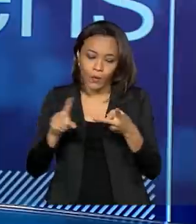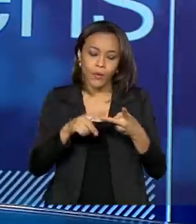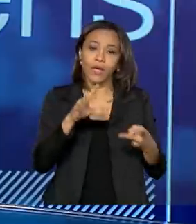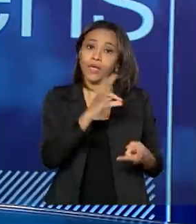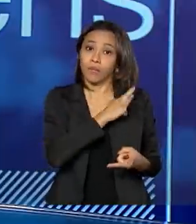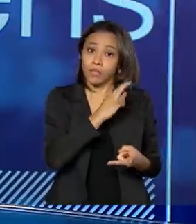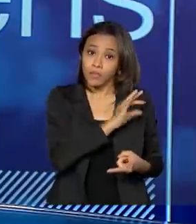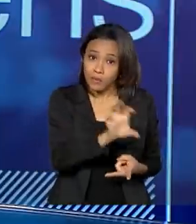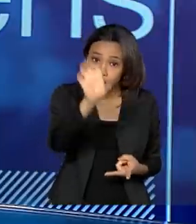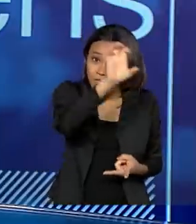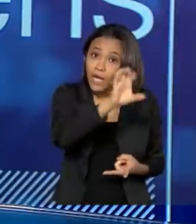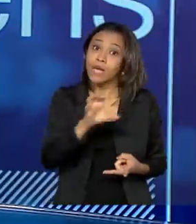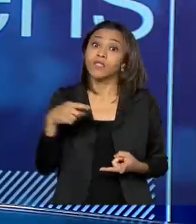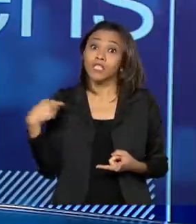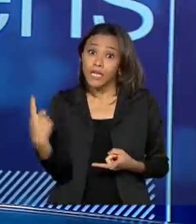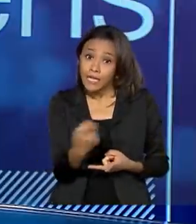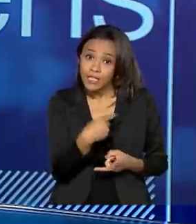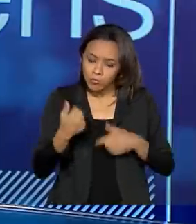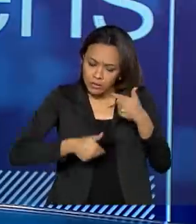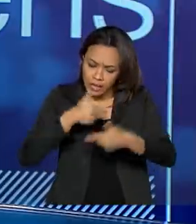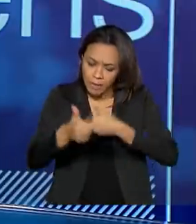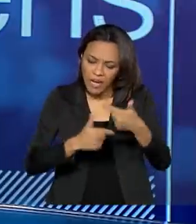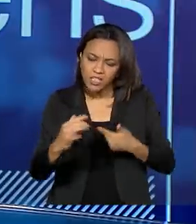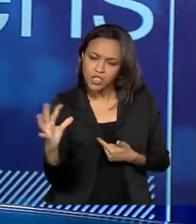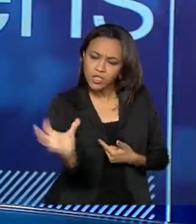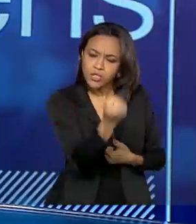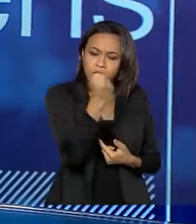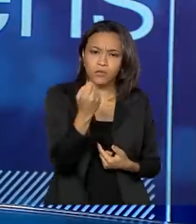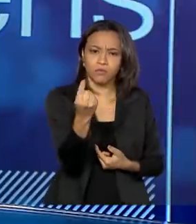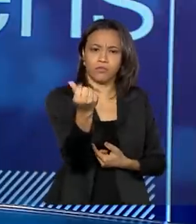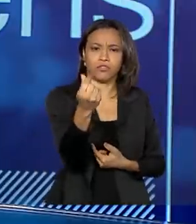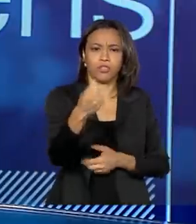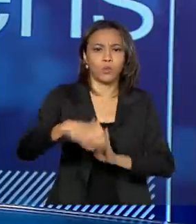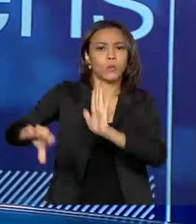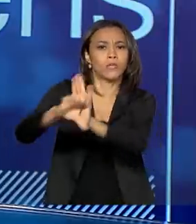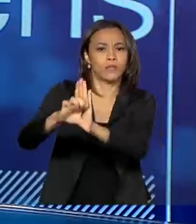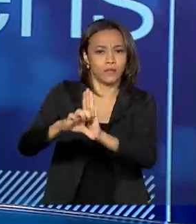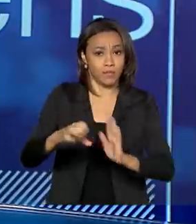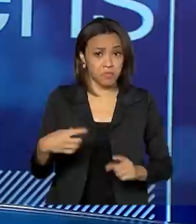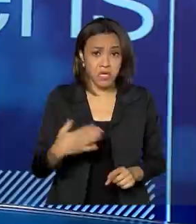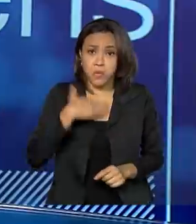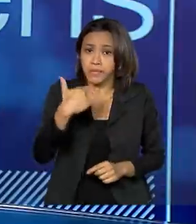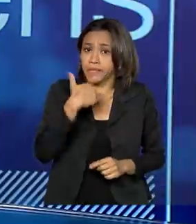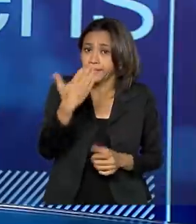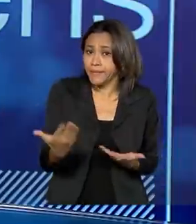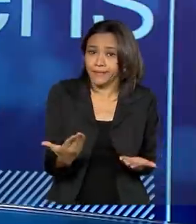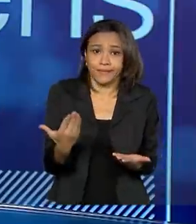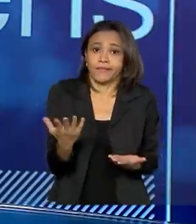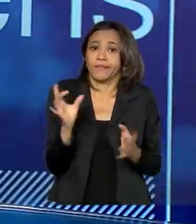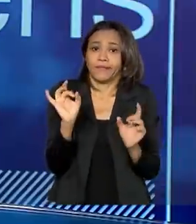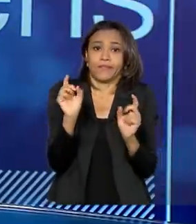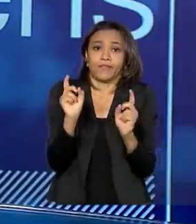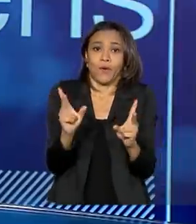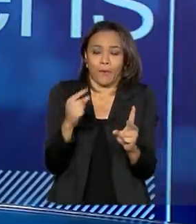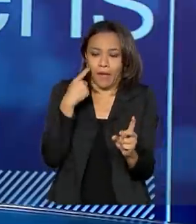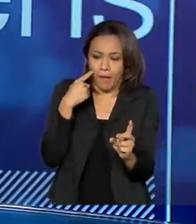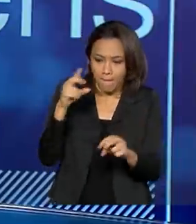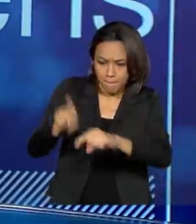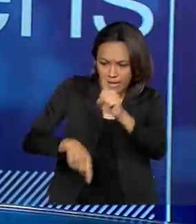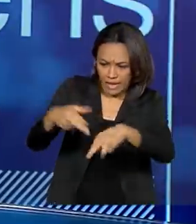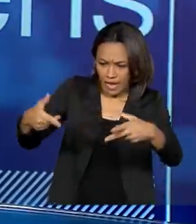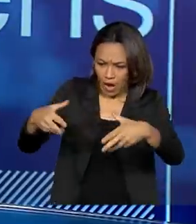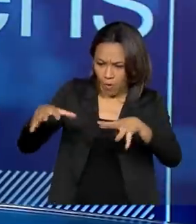na descapitalização das organizações criminosas. Porque se entende que não adianta apenas fazer a apreensão